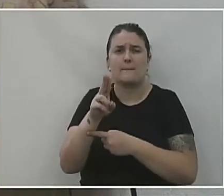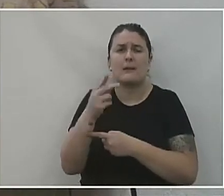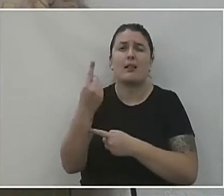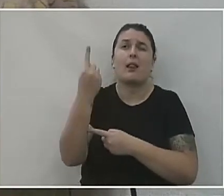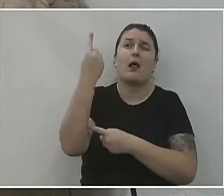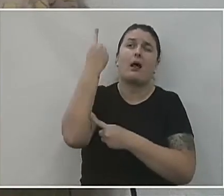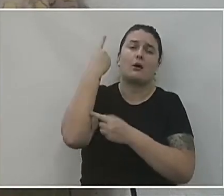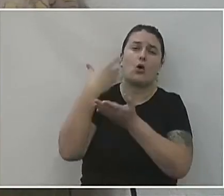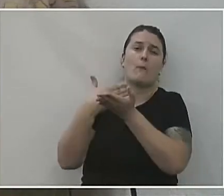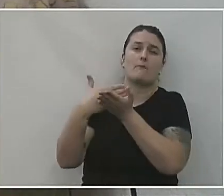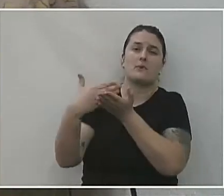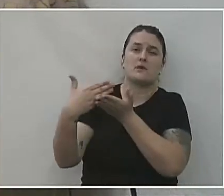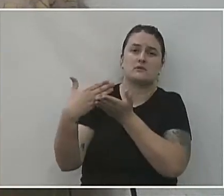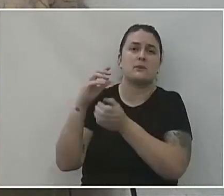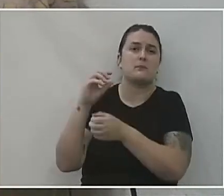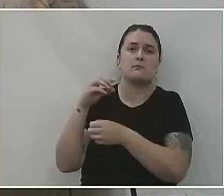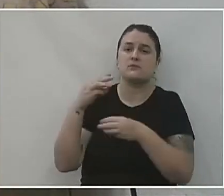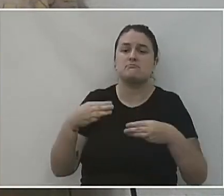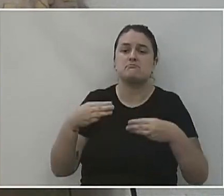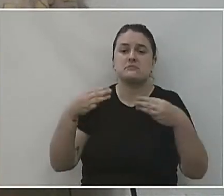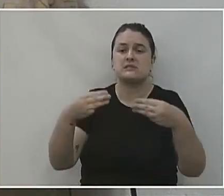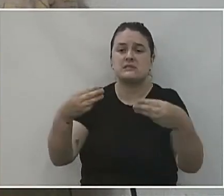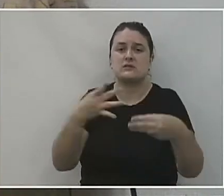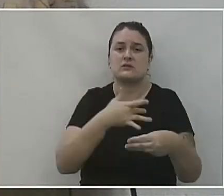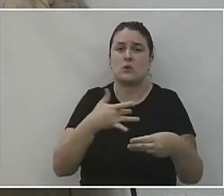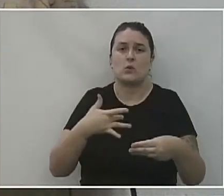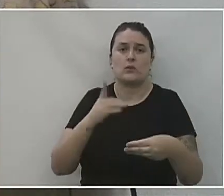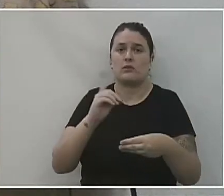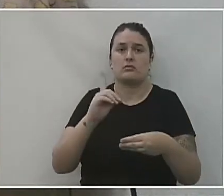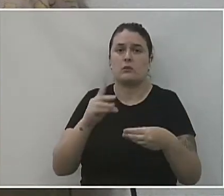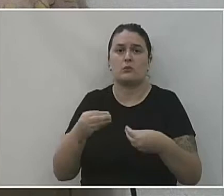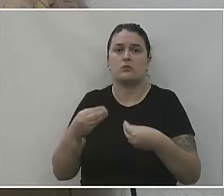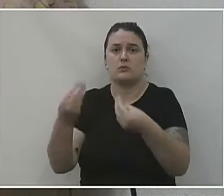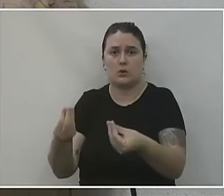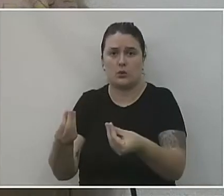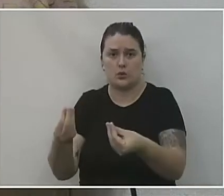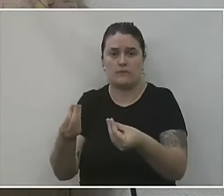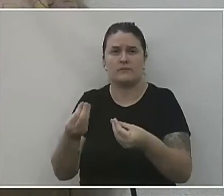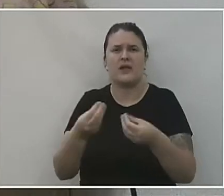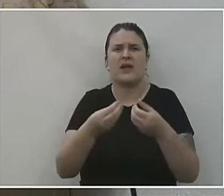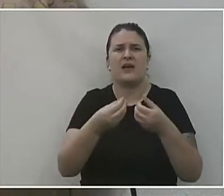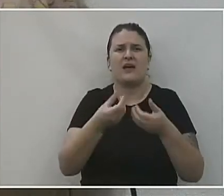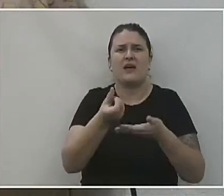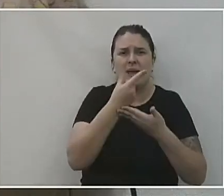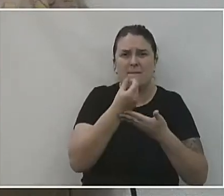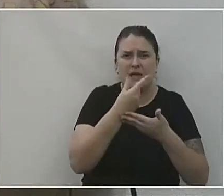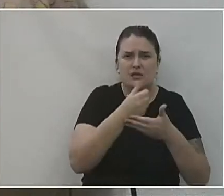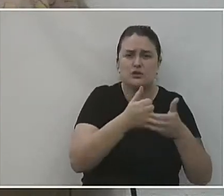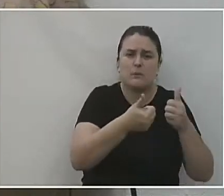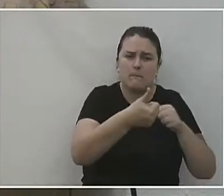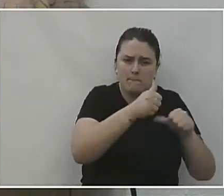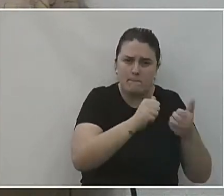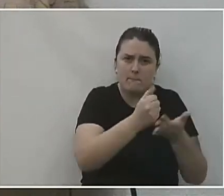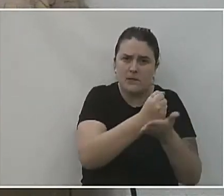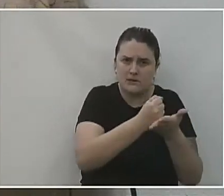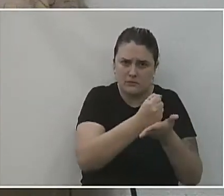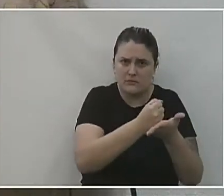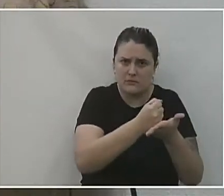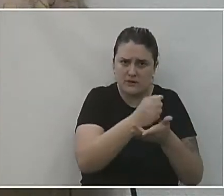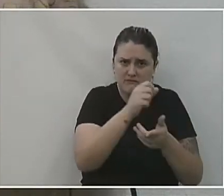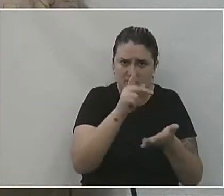e depois eles pararam de disponibilizar, foi pela cesta regional inclusive isso aí. E a medicação manipulada, o senhor tem conhecimento? Tenho, claro.